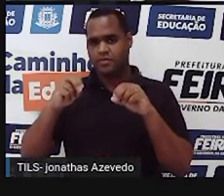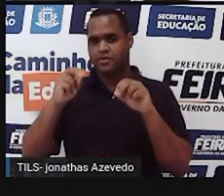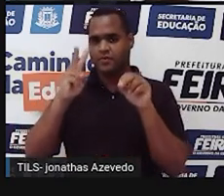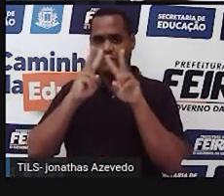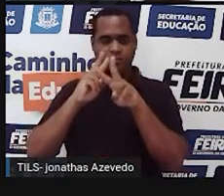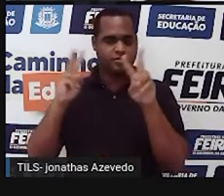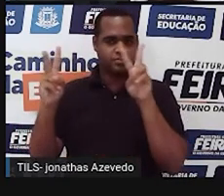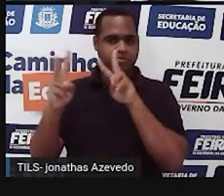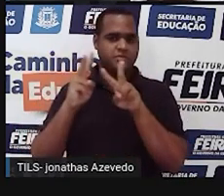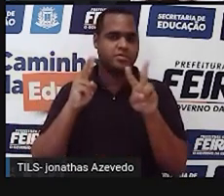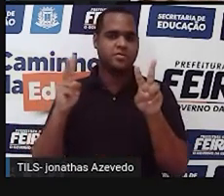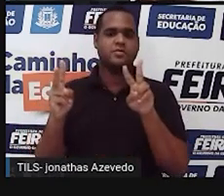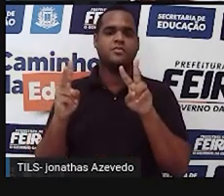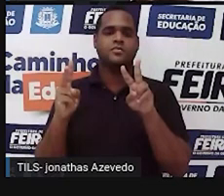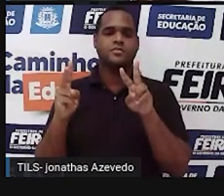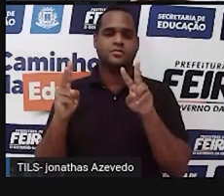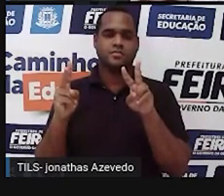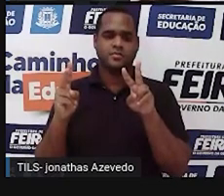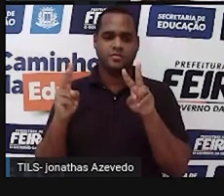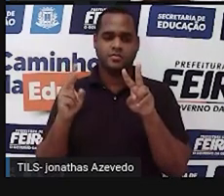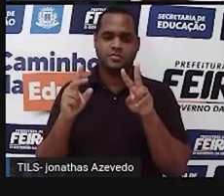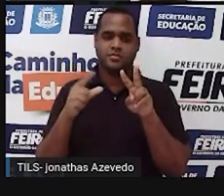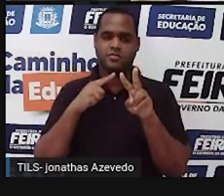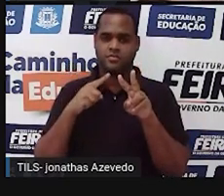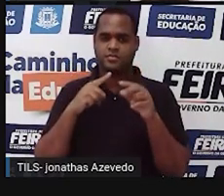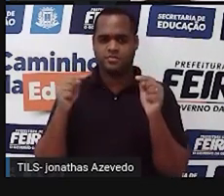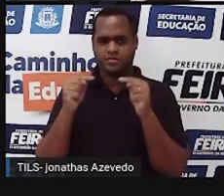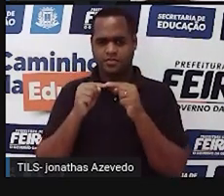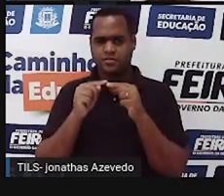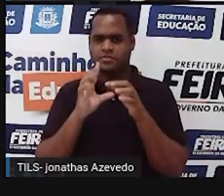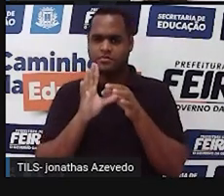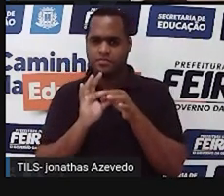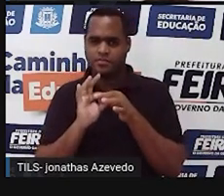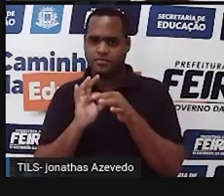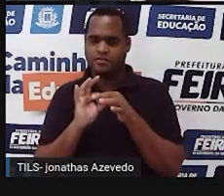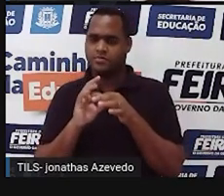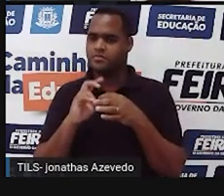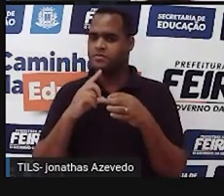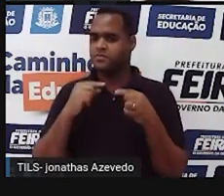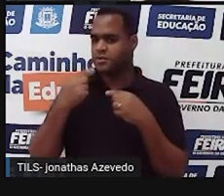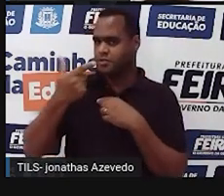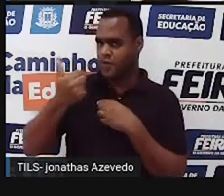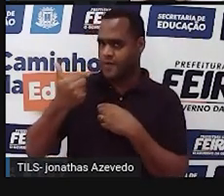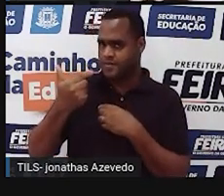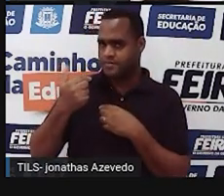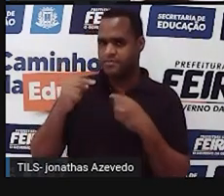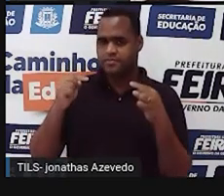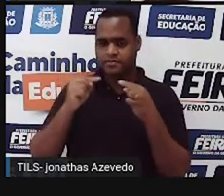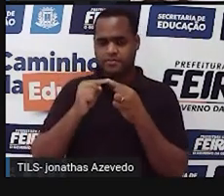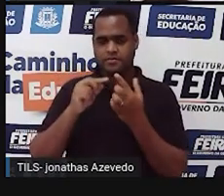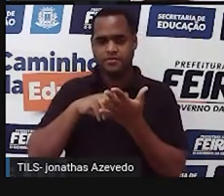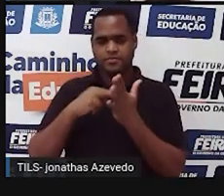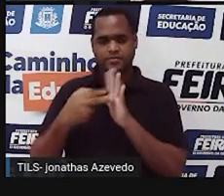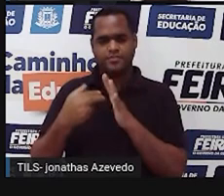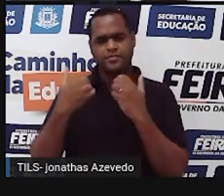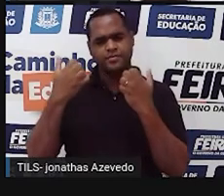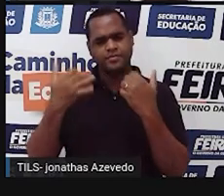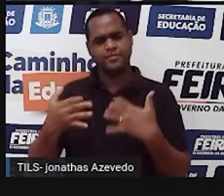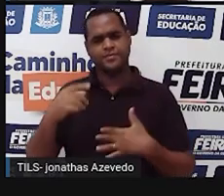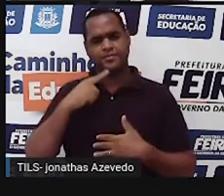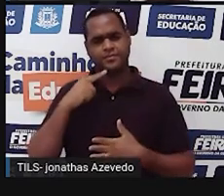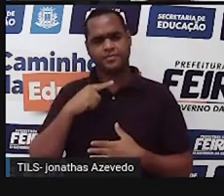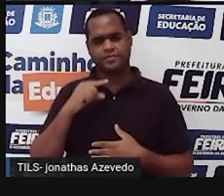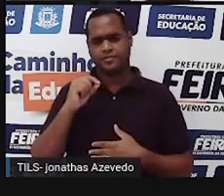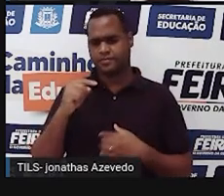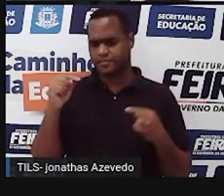elemento ar. Então, teria essa relação aí entre os signos, os doze signos do zodíaco, com esses elementos da